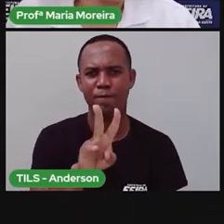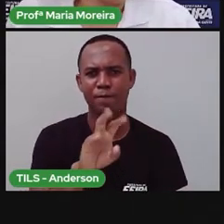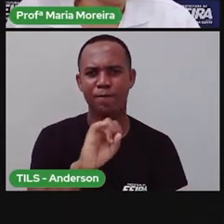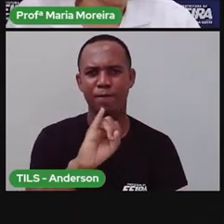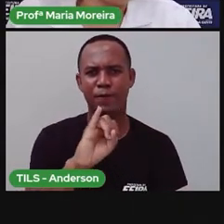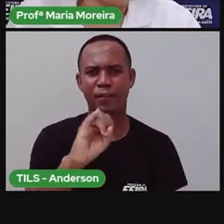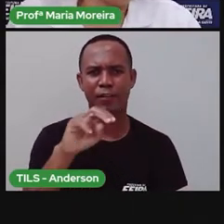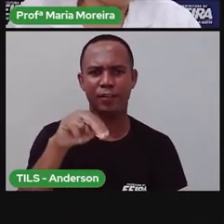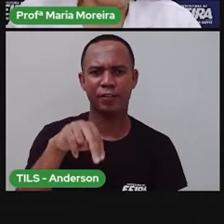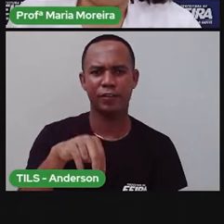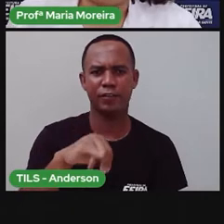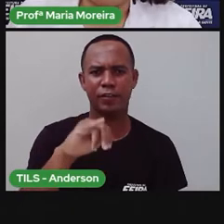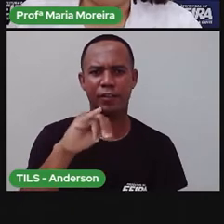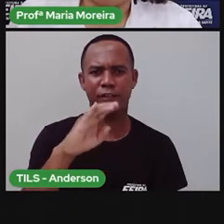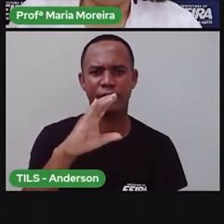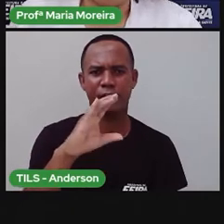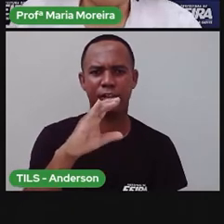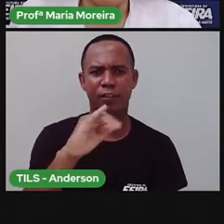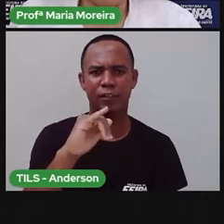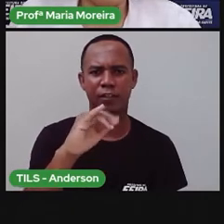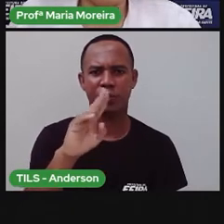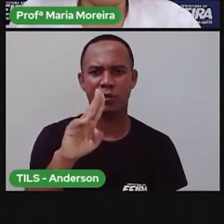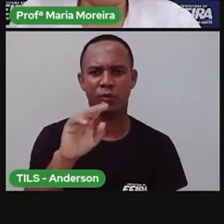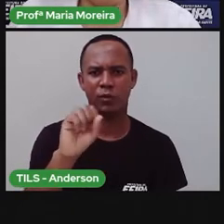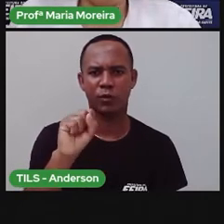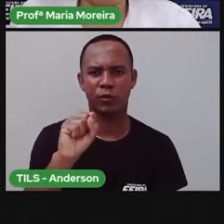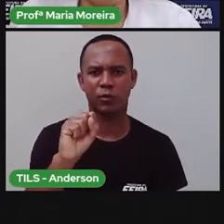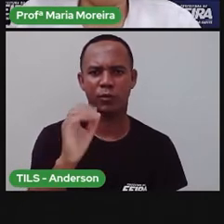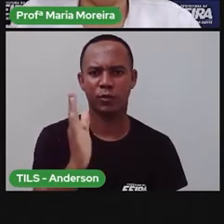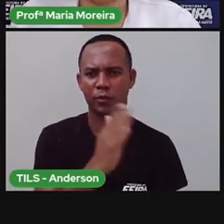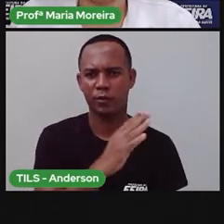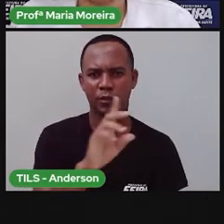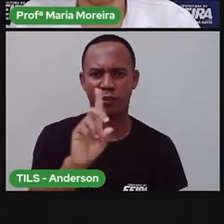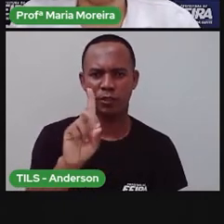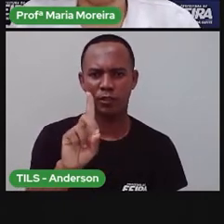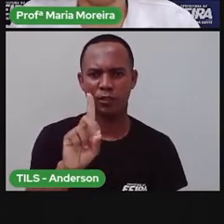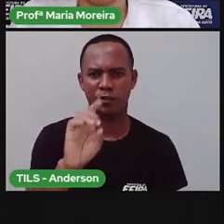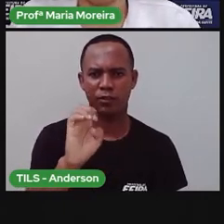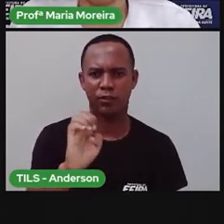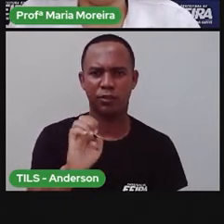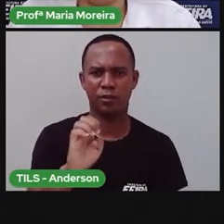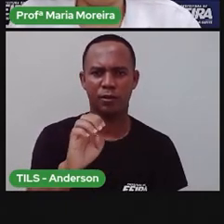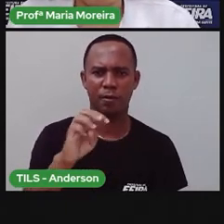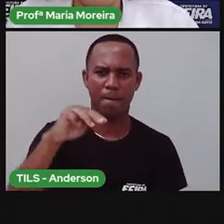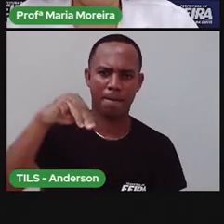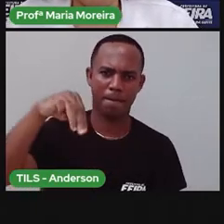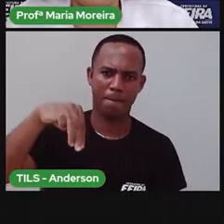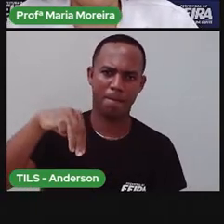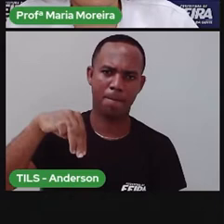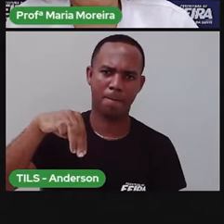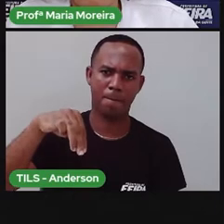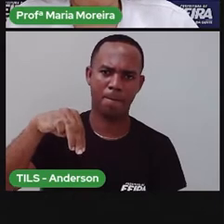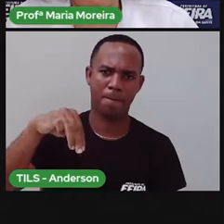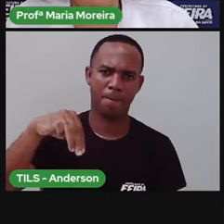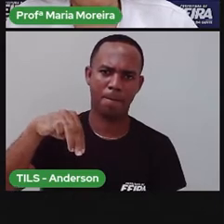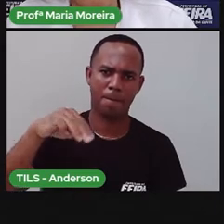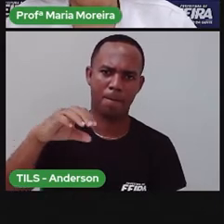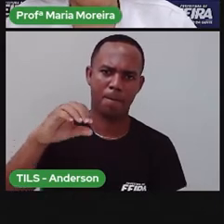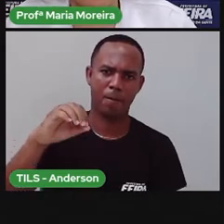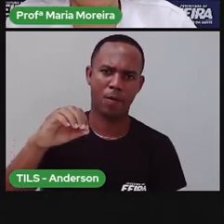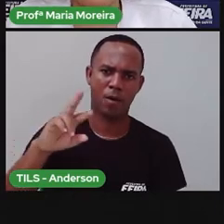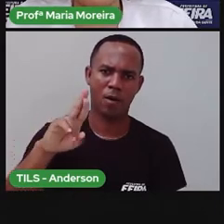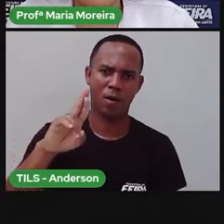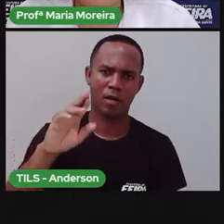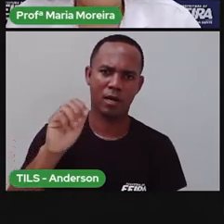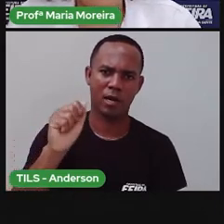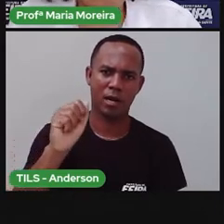Quem mora aí pro lado da Mangabeira, Feira 5, isso, Feira 5. Tem um colégio lá, né, que o nome é Vinícius de